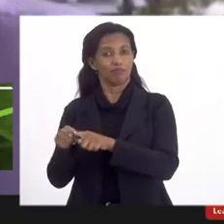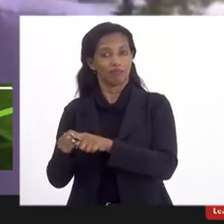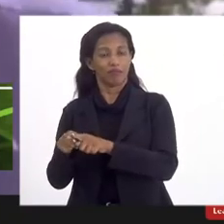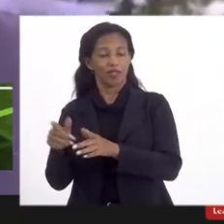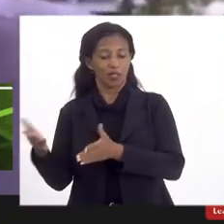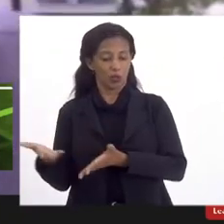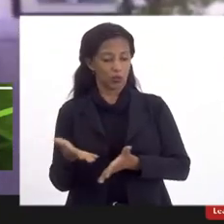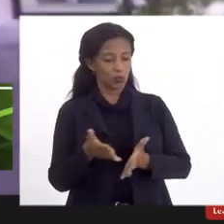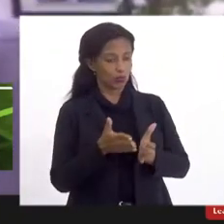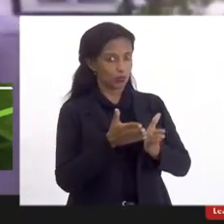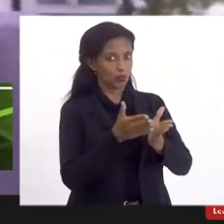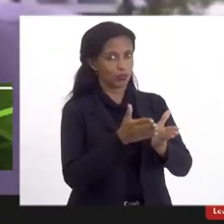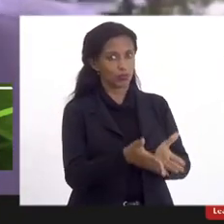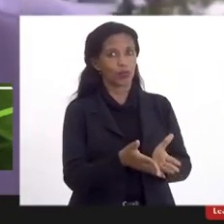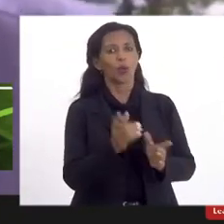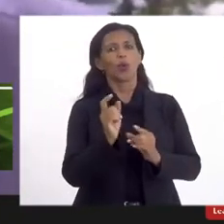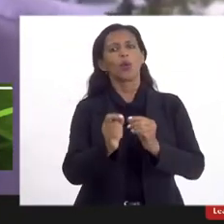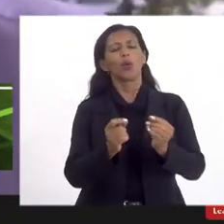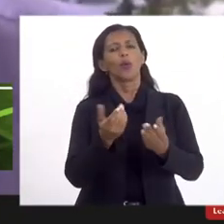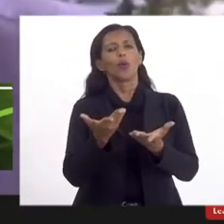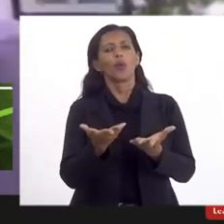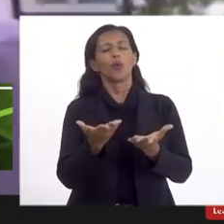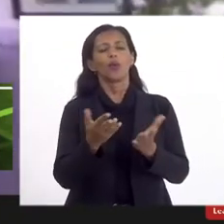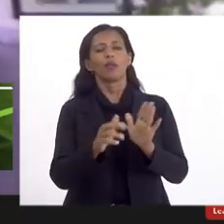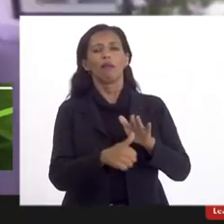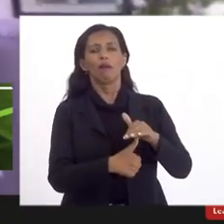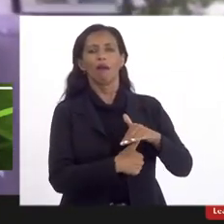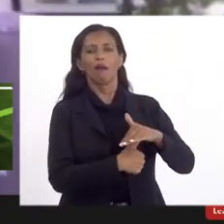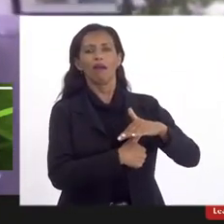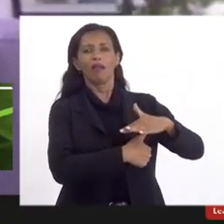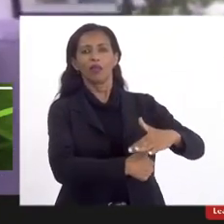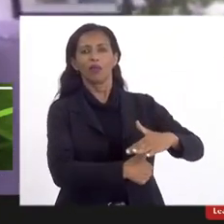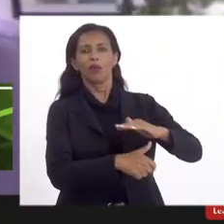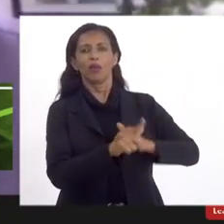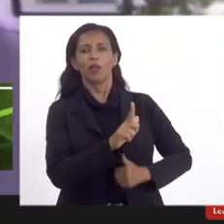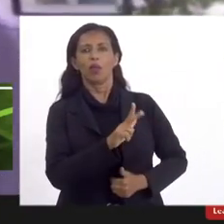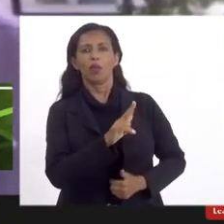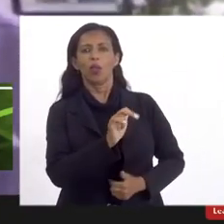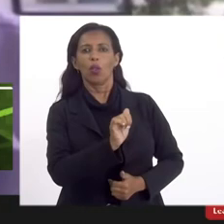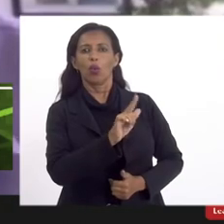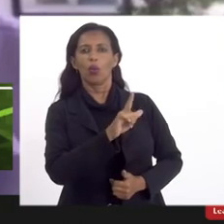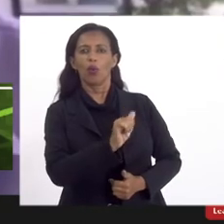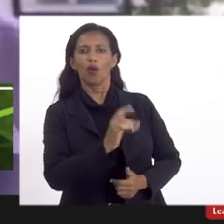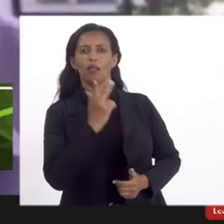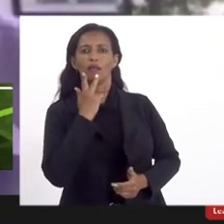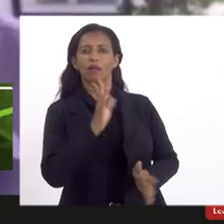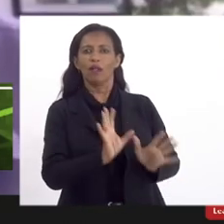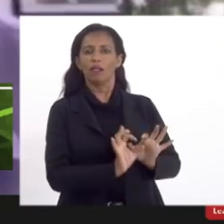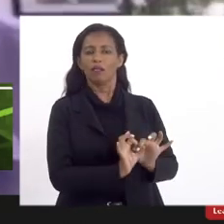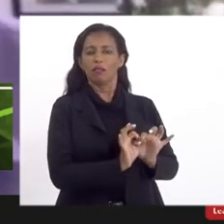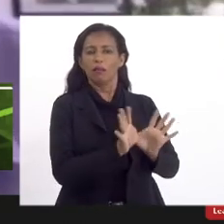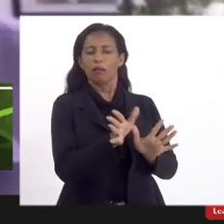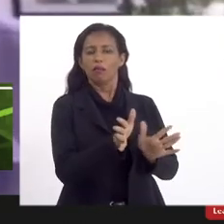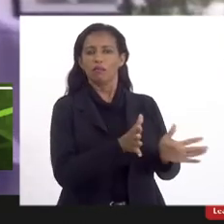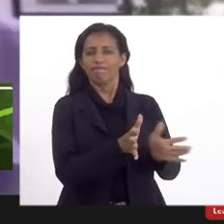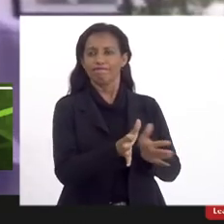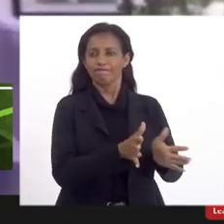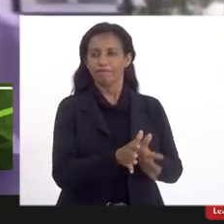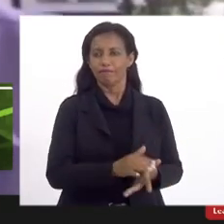aquilo que foi ressaltado pela magnífica reitora Luanda Moraes a democratização do acesso